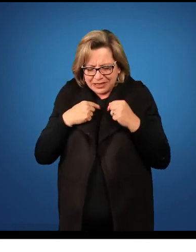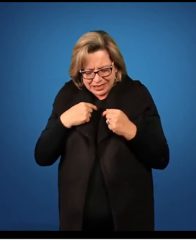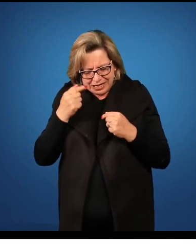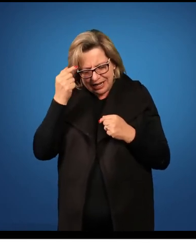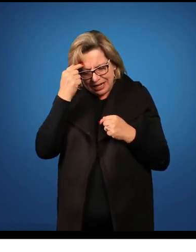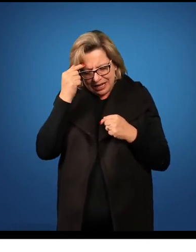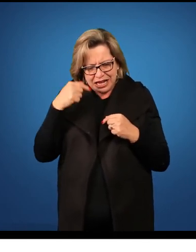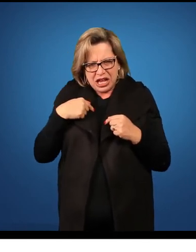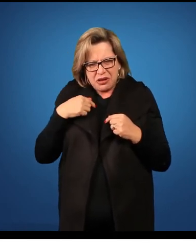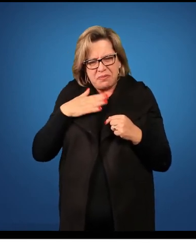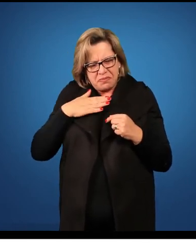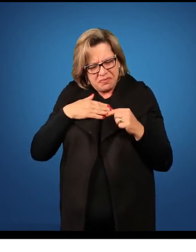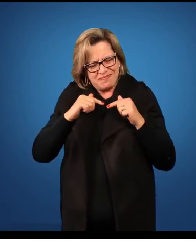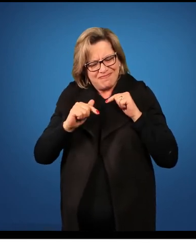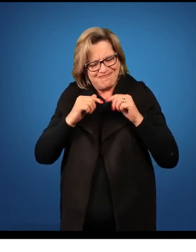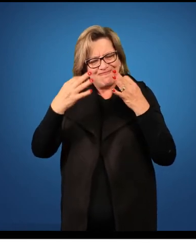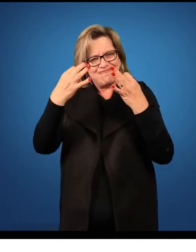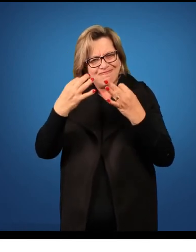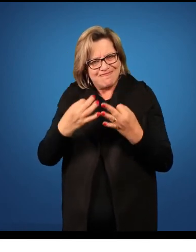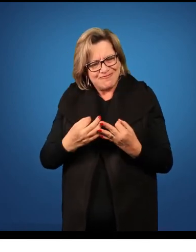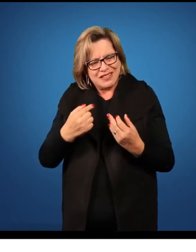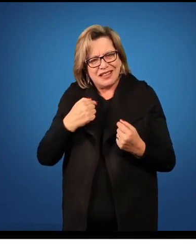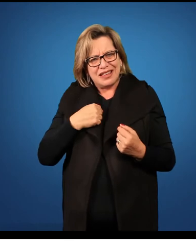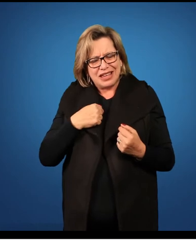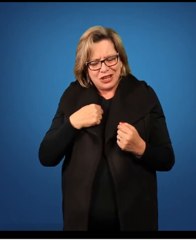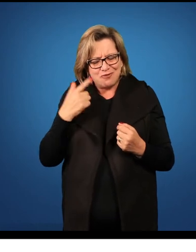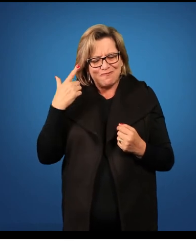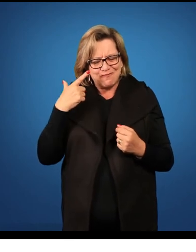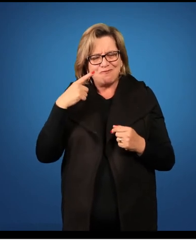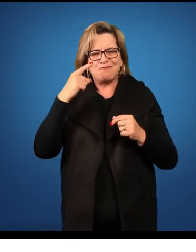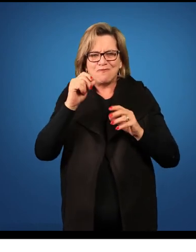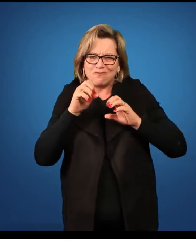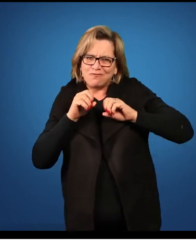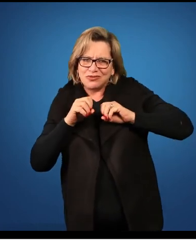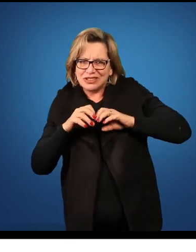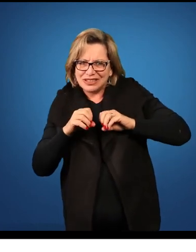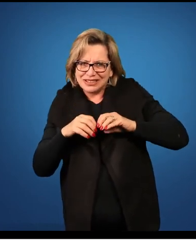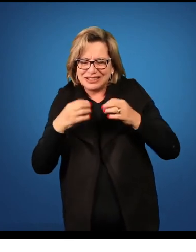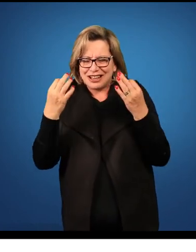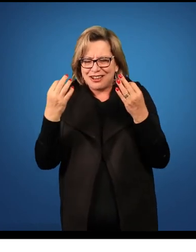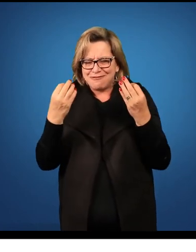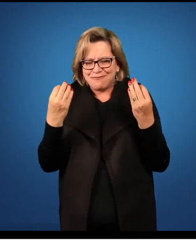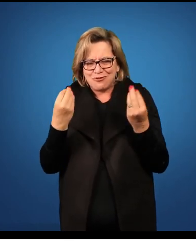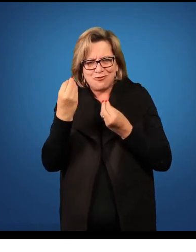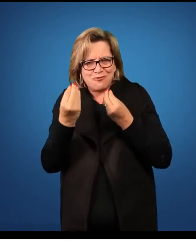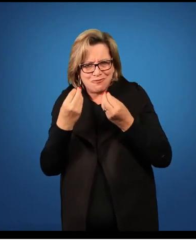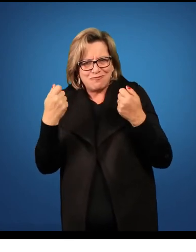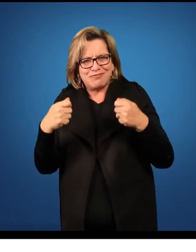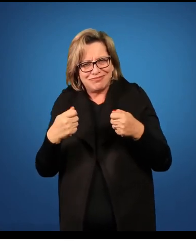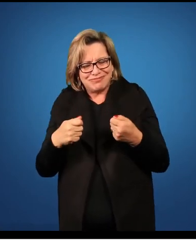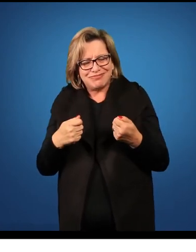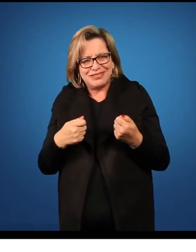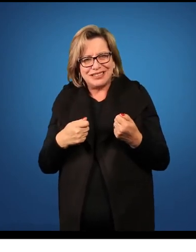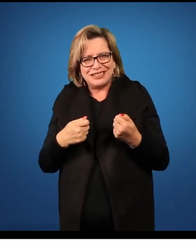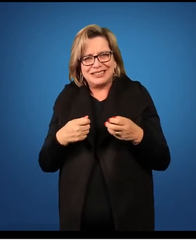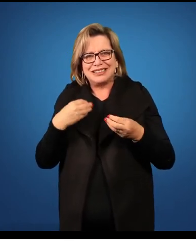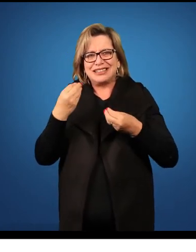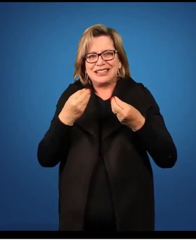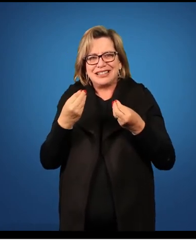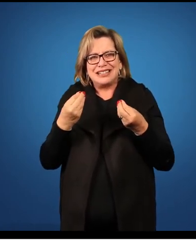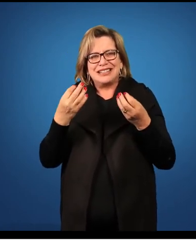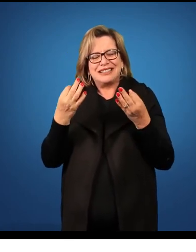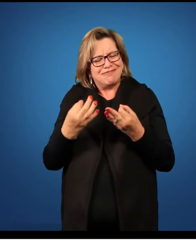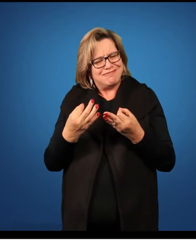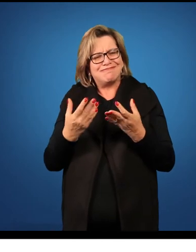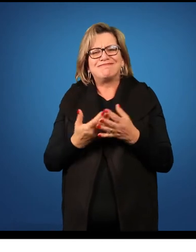meu trabalho está sendo efetivo? Será que eu estou conseguindo ensinar os alunos de uma